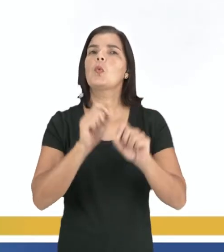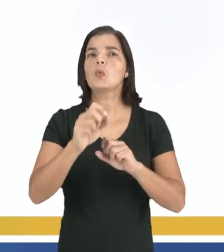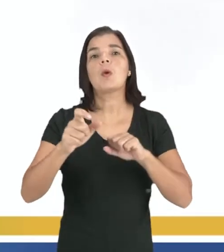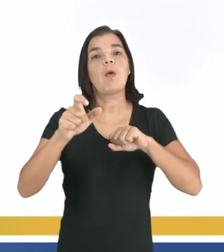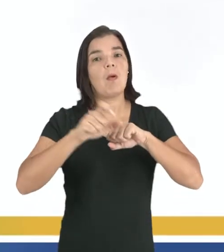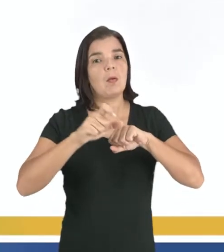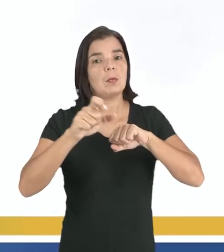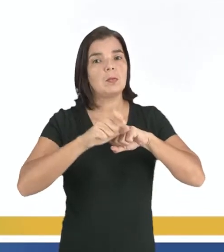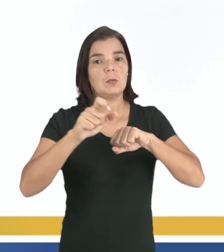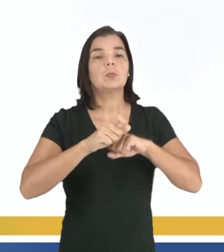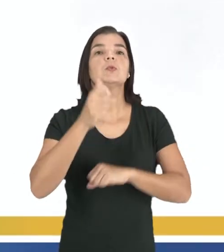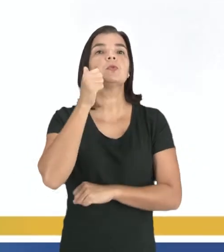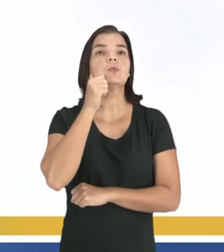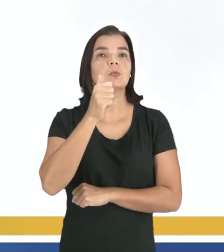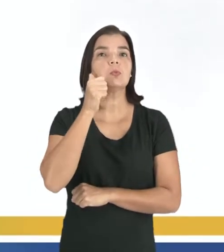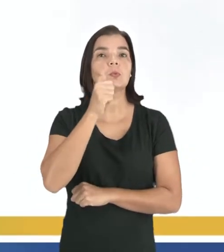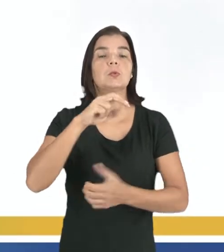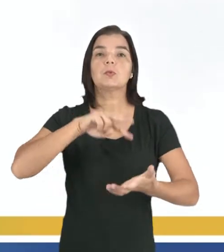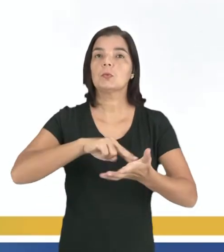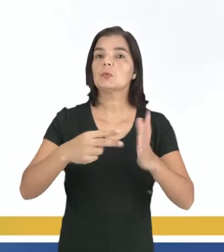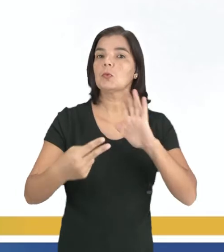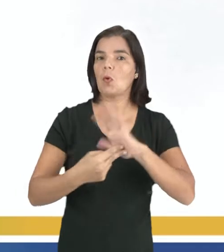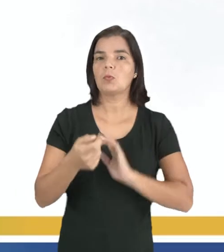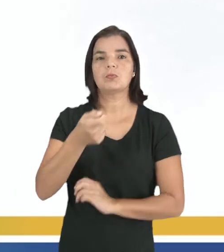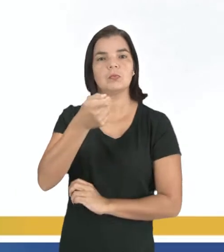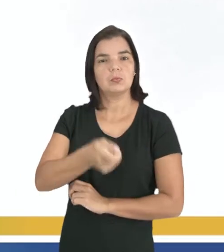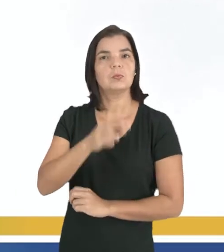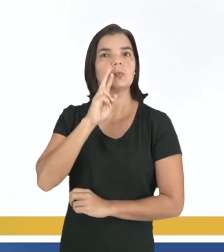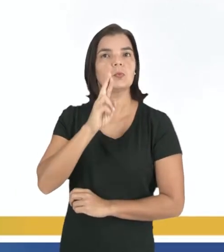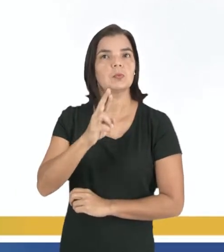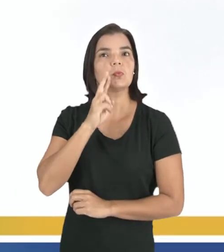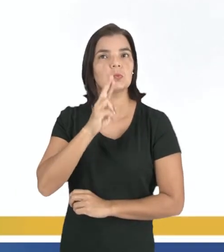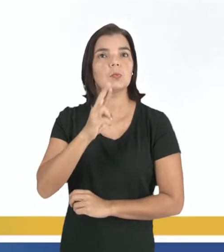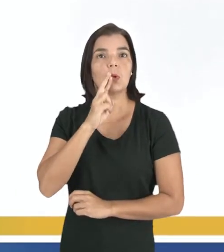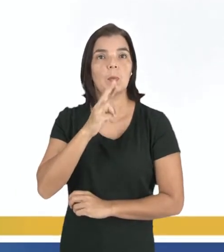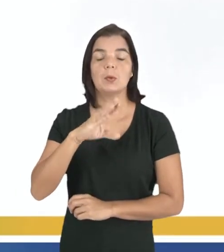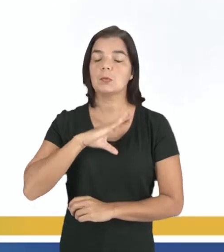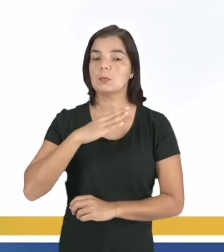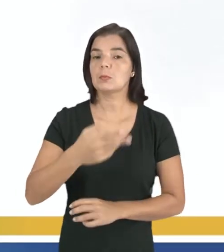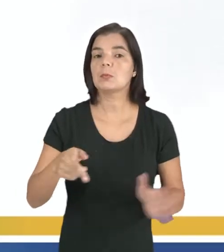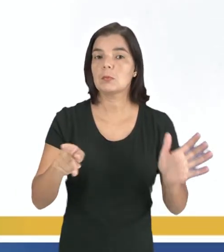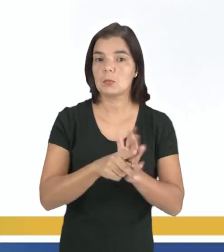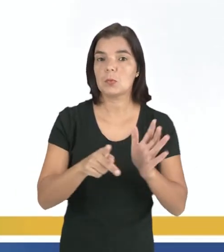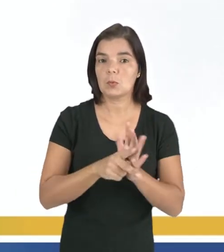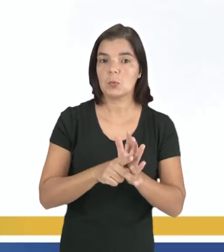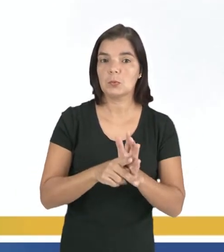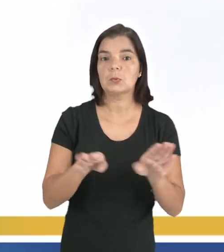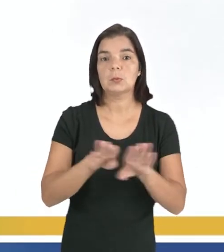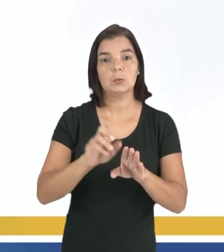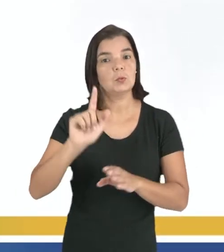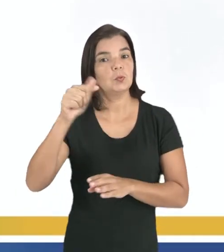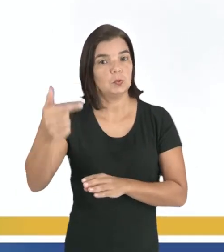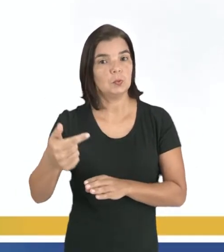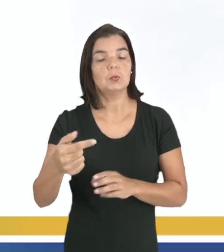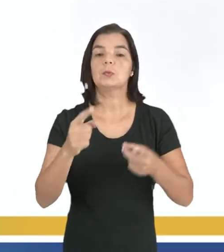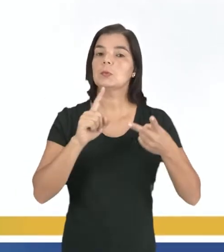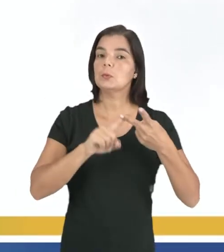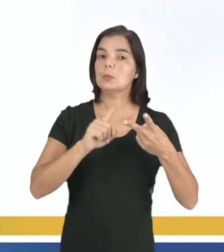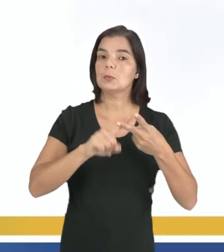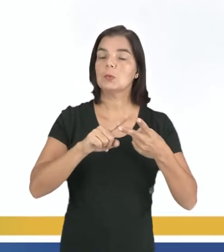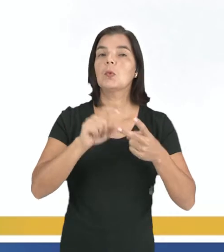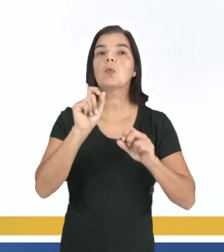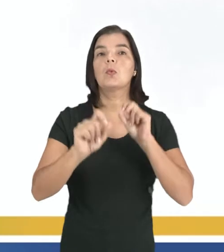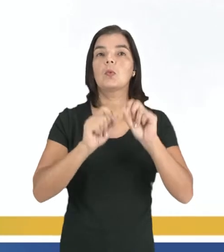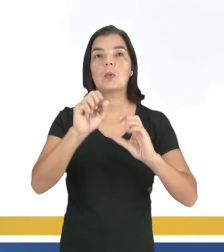é um substantivo feminino. Significa a obrigação de responder pelas ações próprias e dos outros. E, no segundo momento,